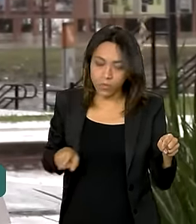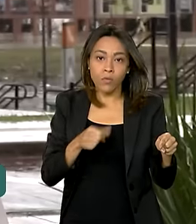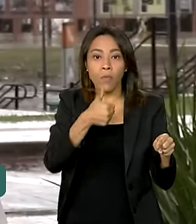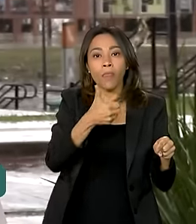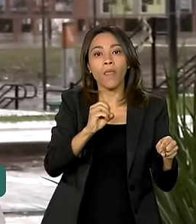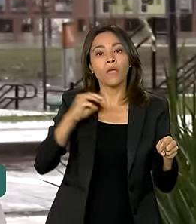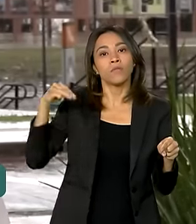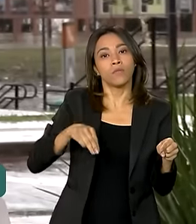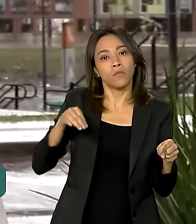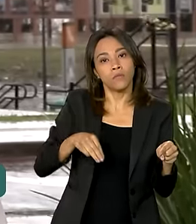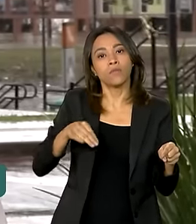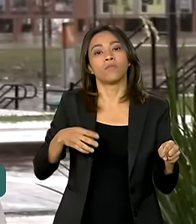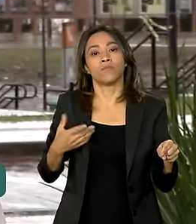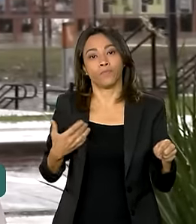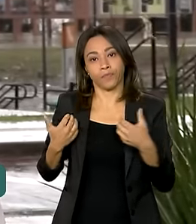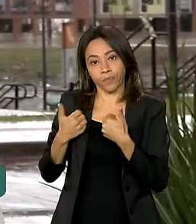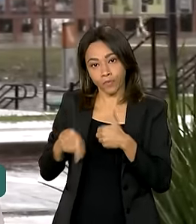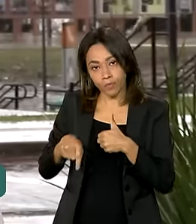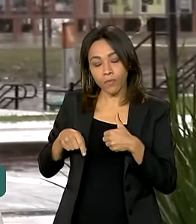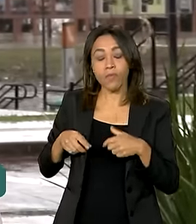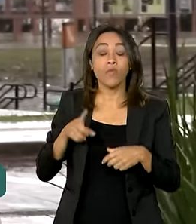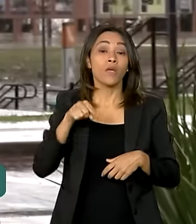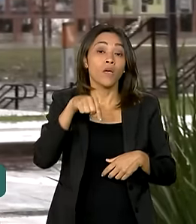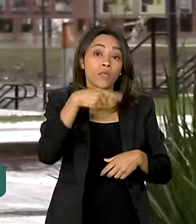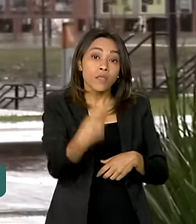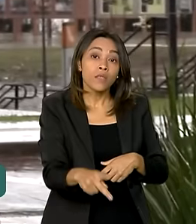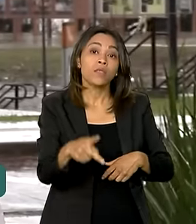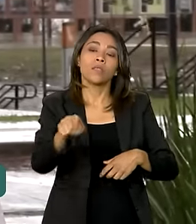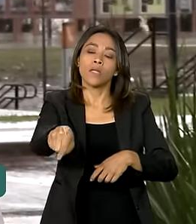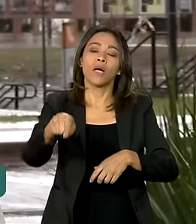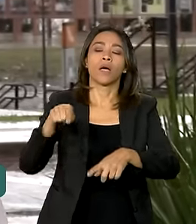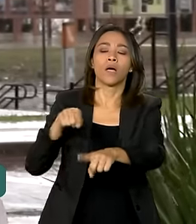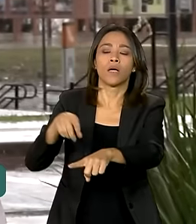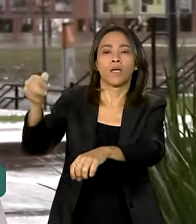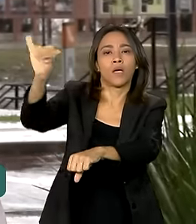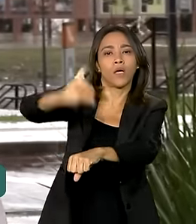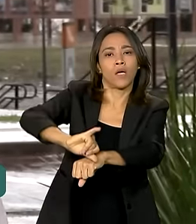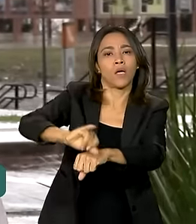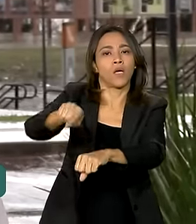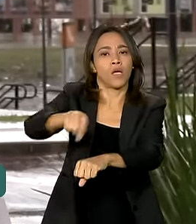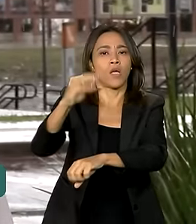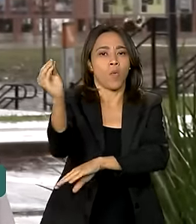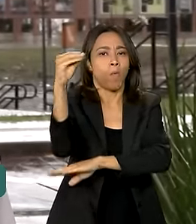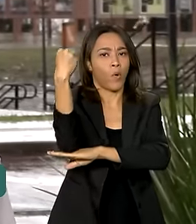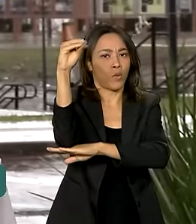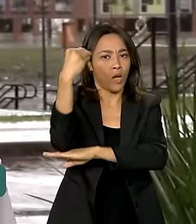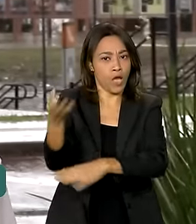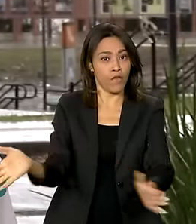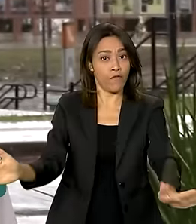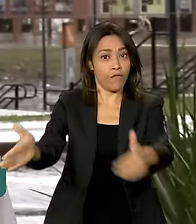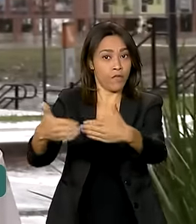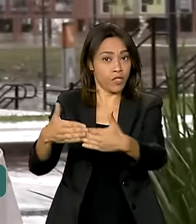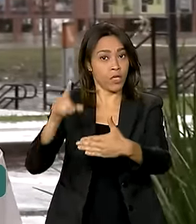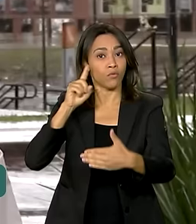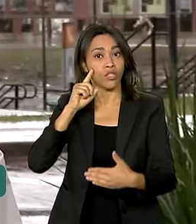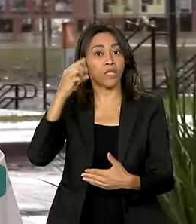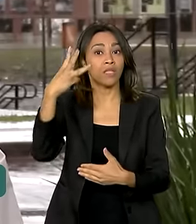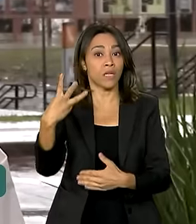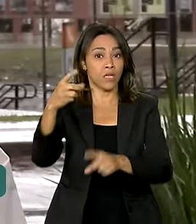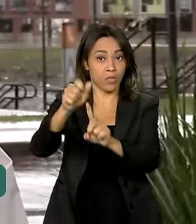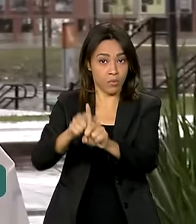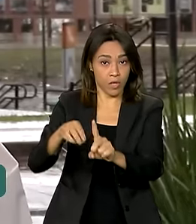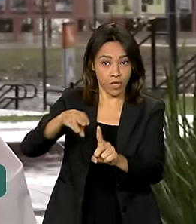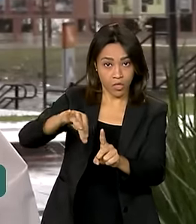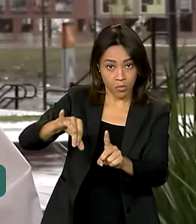10 minutos. O aeroporto de Porto Alegre e Salgado Filho, que foi fechado preventivamente no dia 3 de maio e